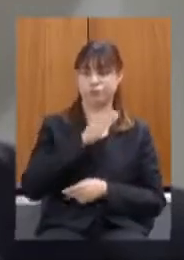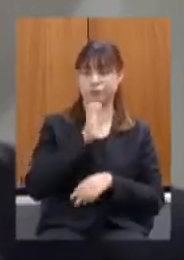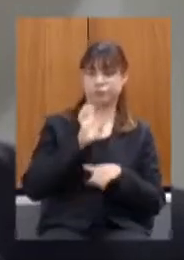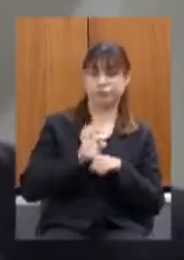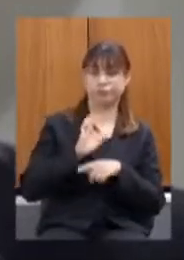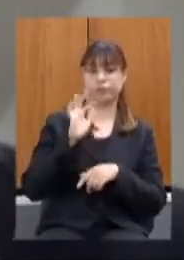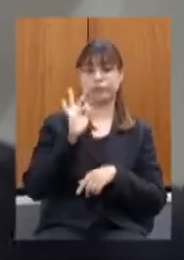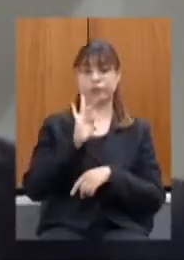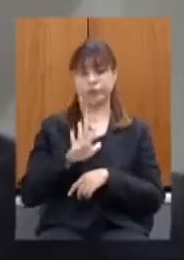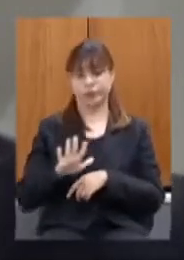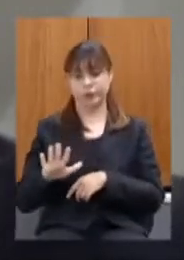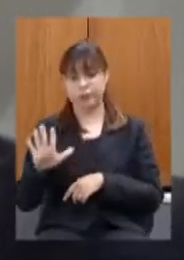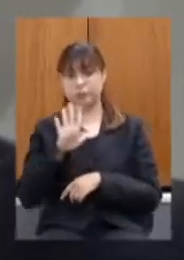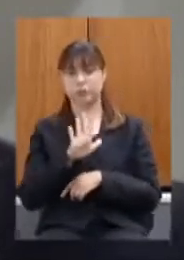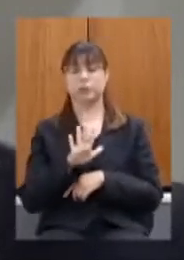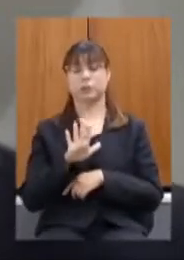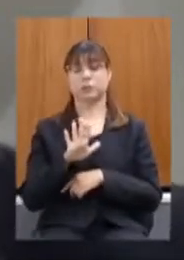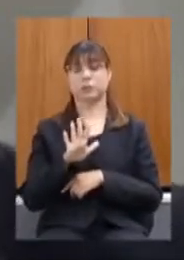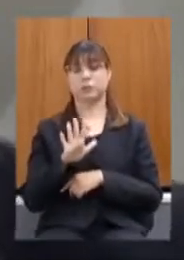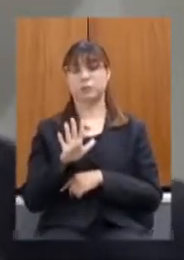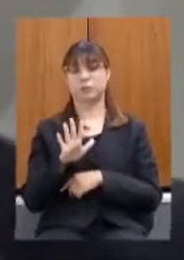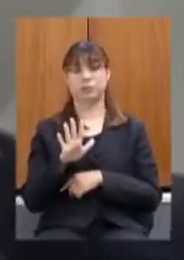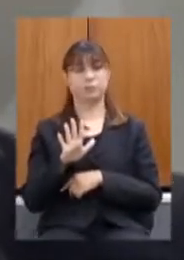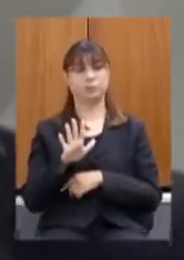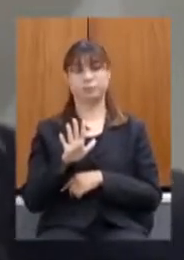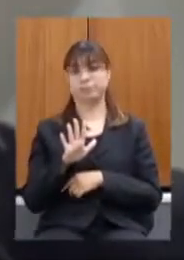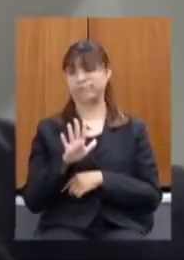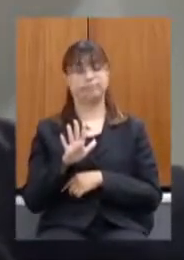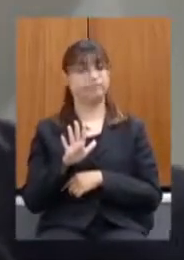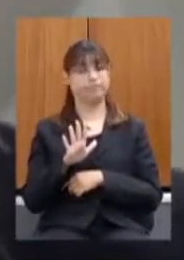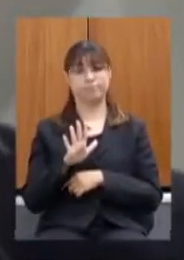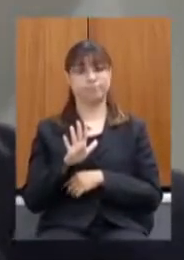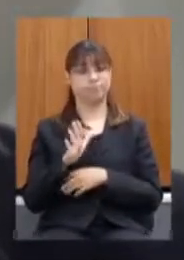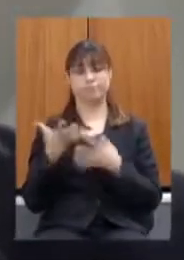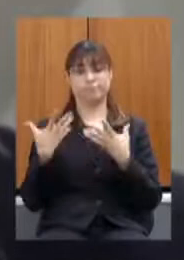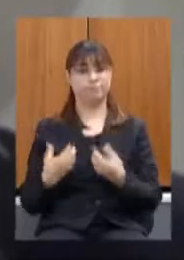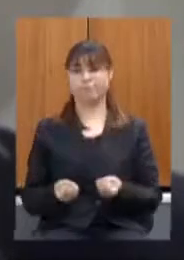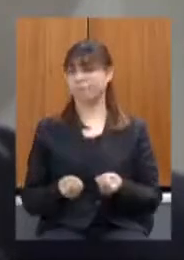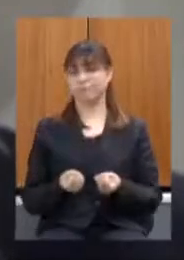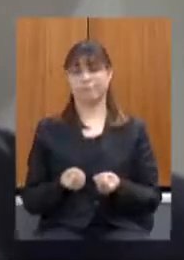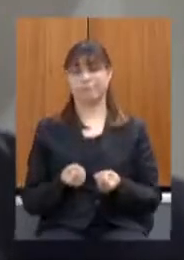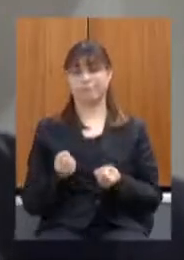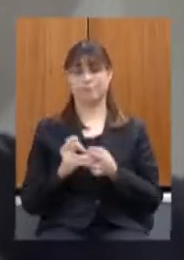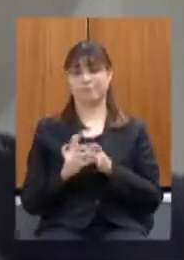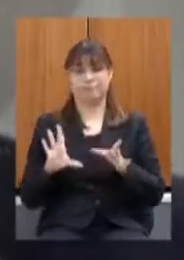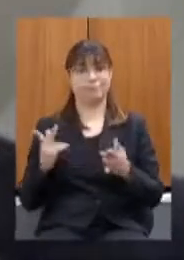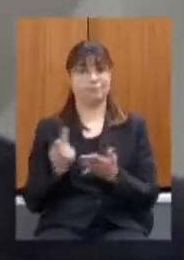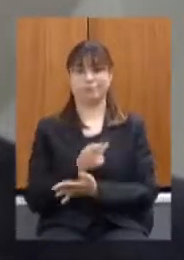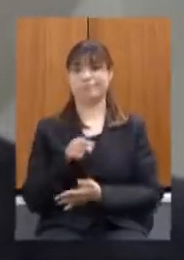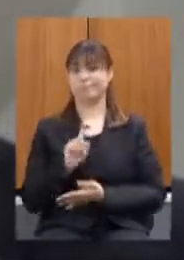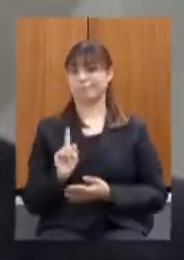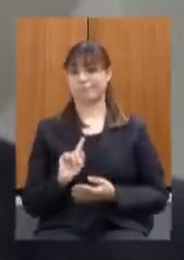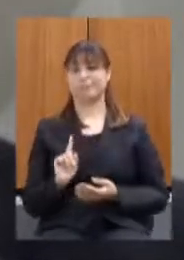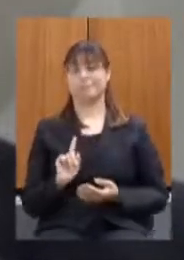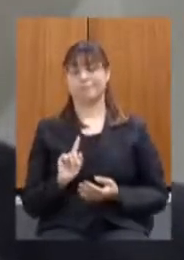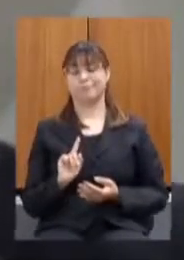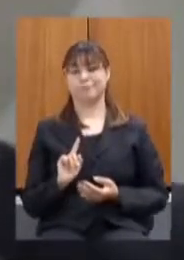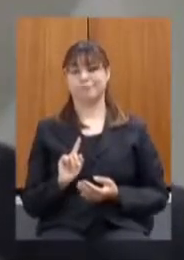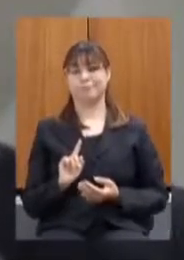público federal de forma a inviabilizar a operação e elas tiveram